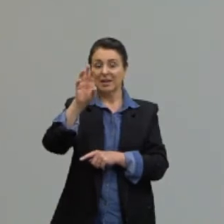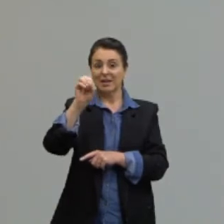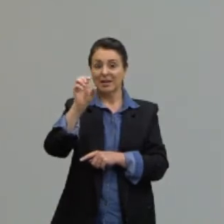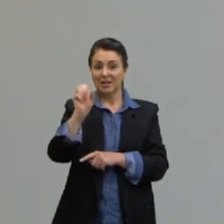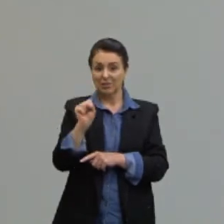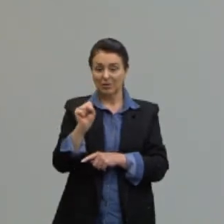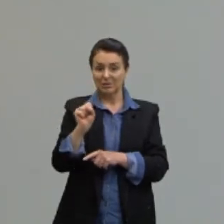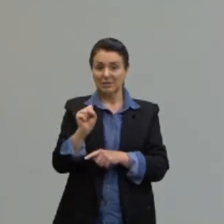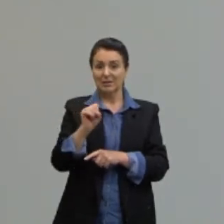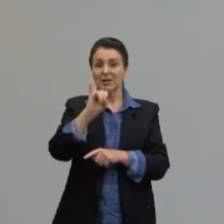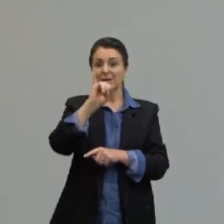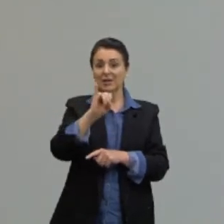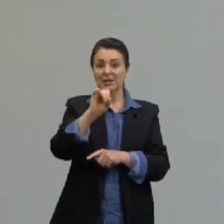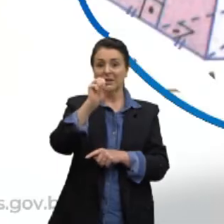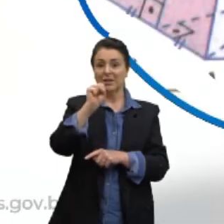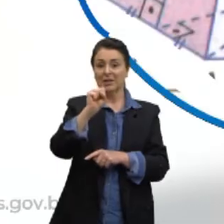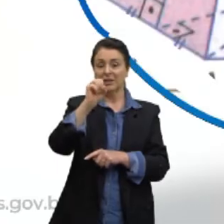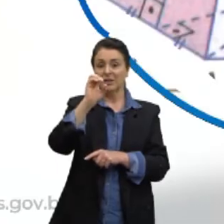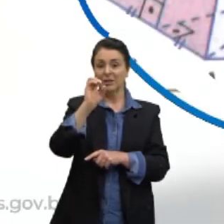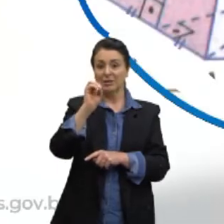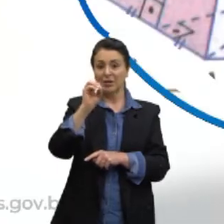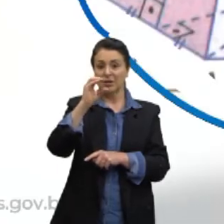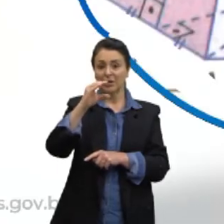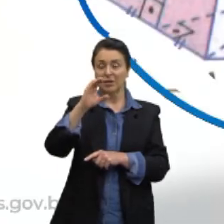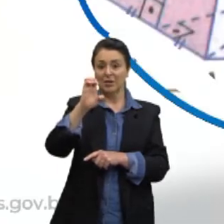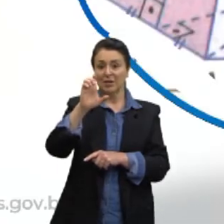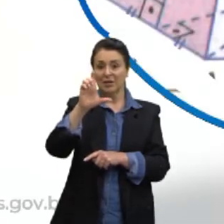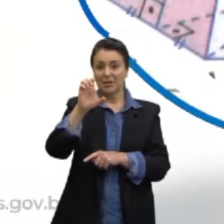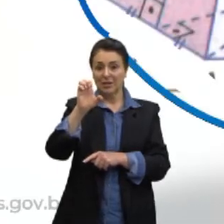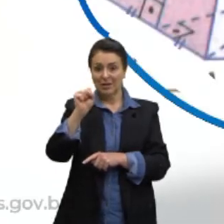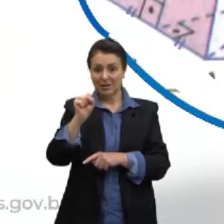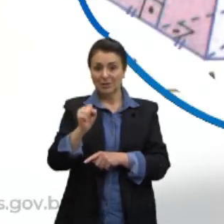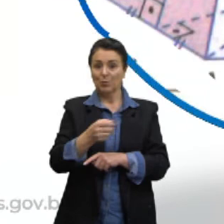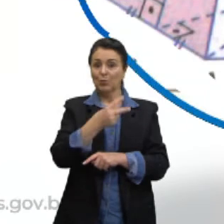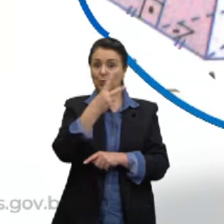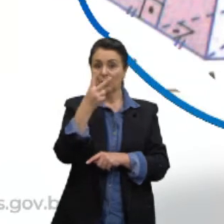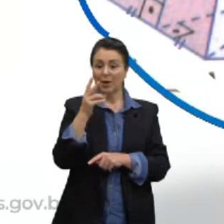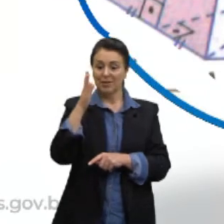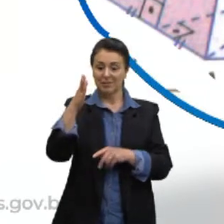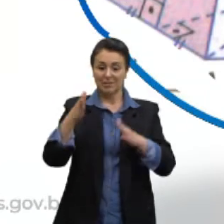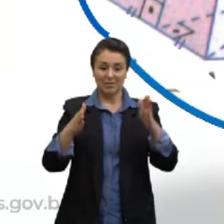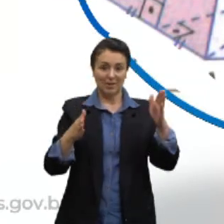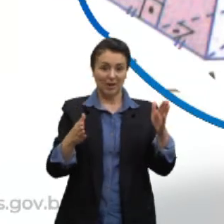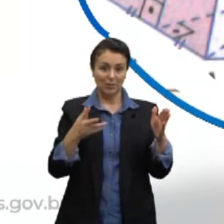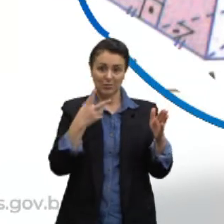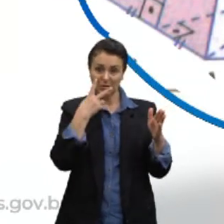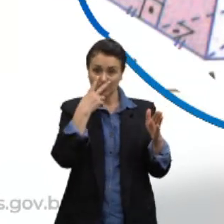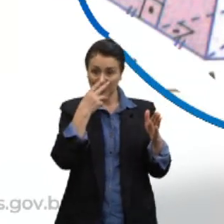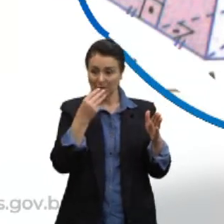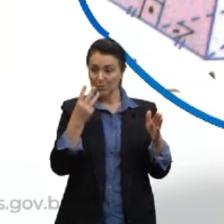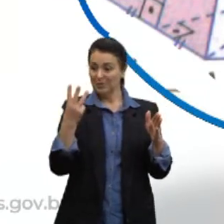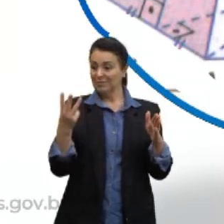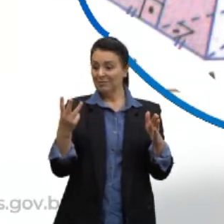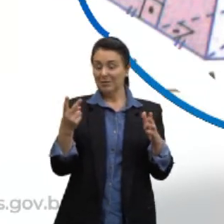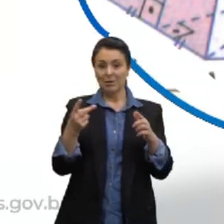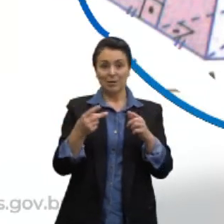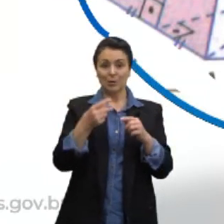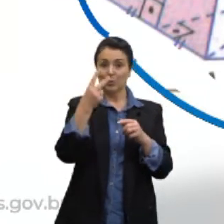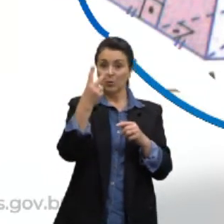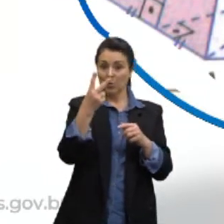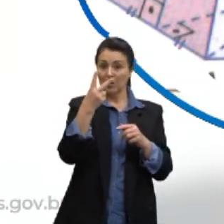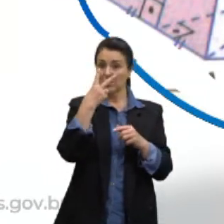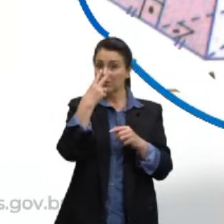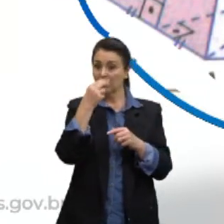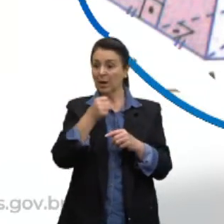aquele que tem dois lados do triângulo com a mesma medida e o terceiro lado então com uma medida diferente. Quem